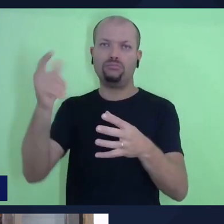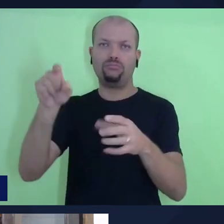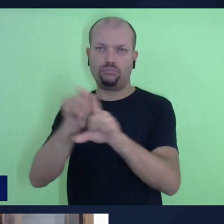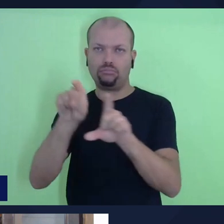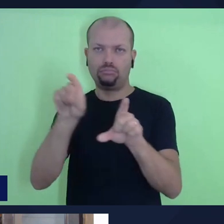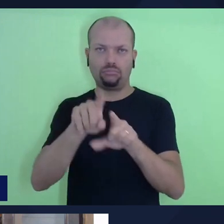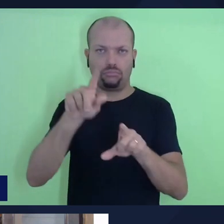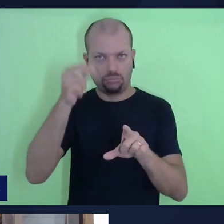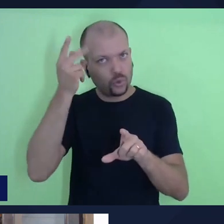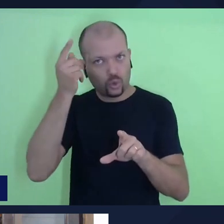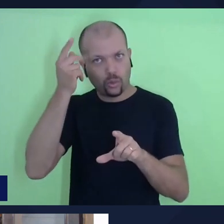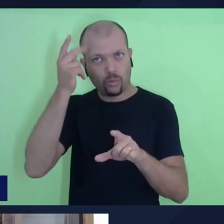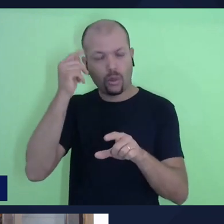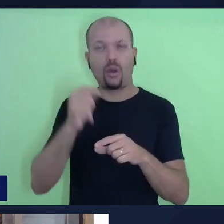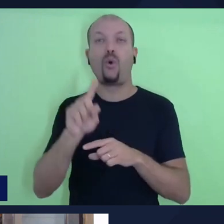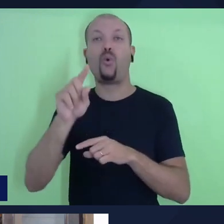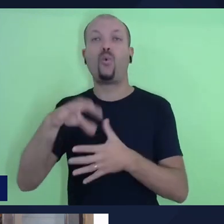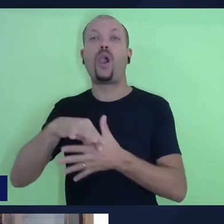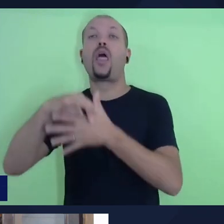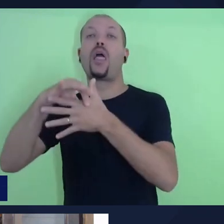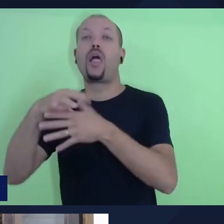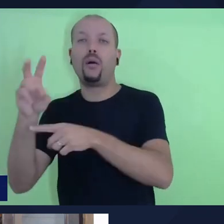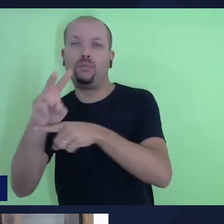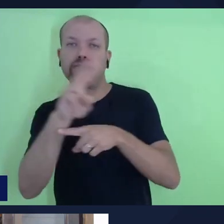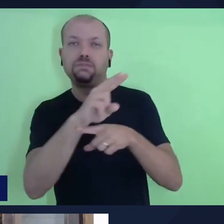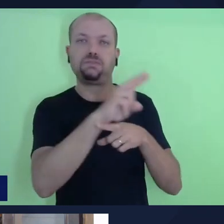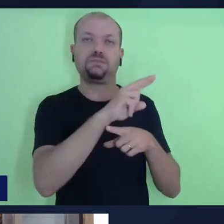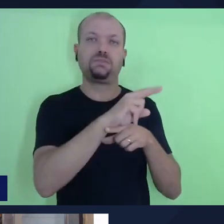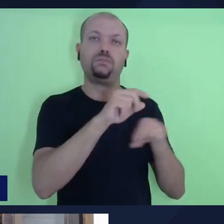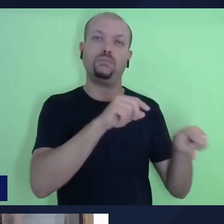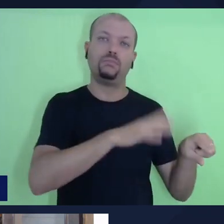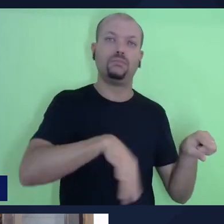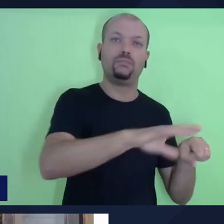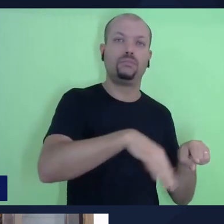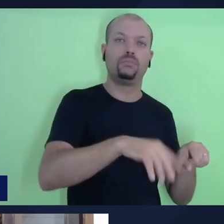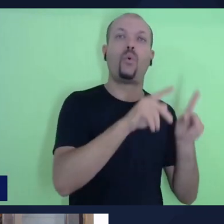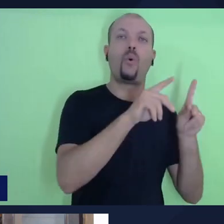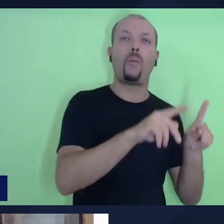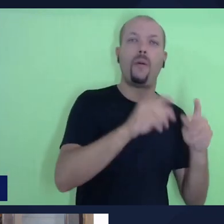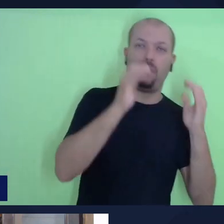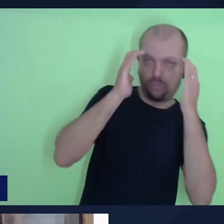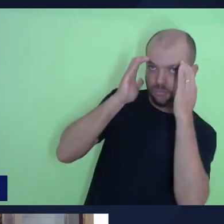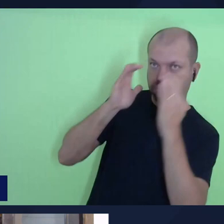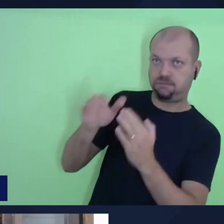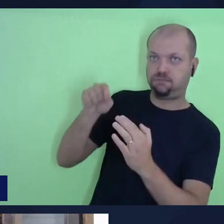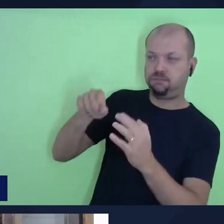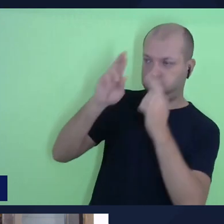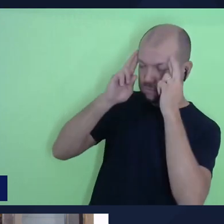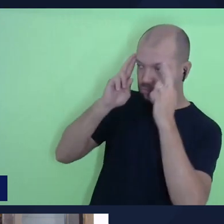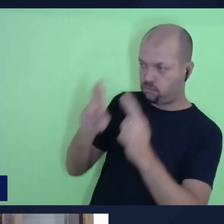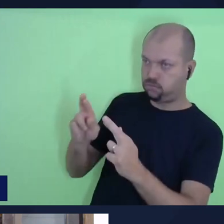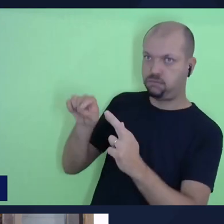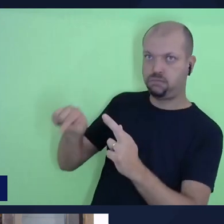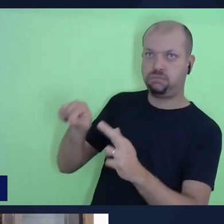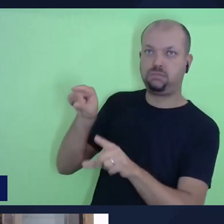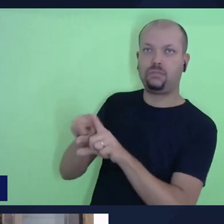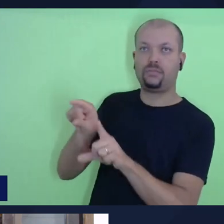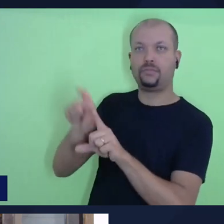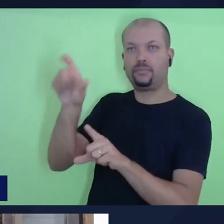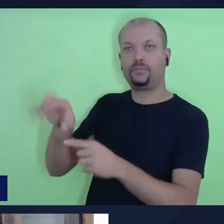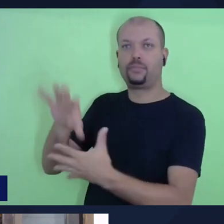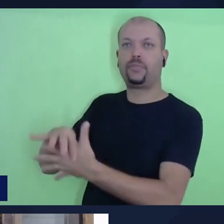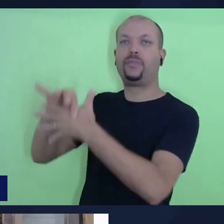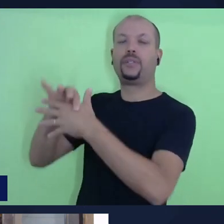e isso acontecendo tanto em titas de maneira mais forte, mas acontecendo também em outros povoados, e você vê, de alguma forma, a